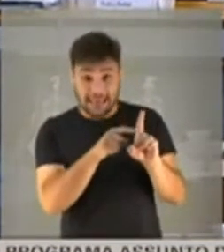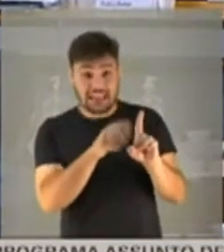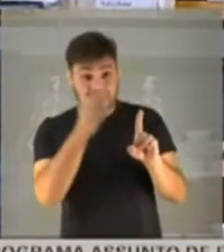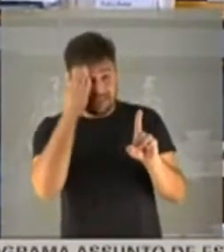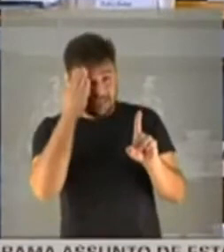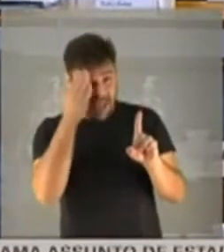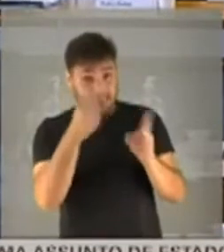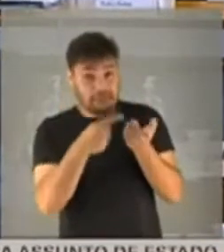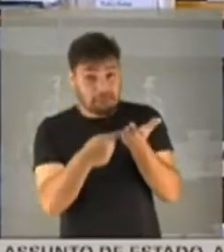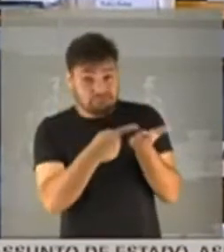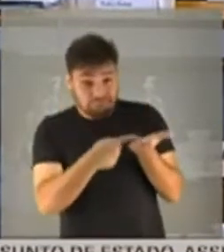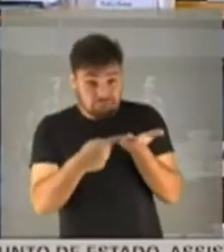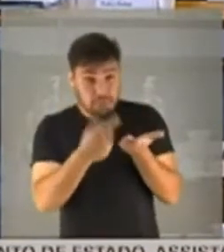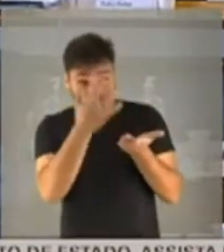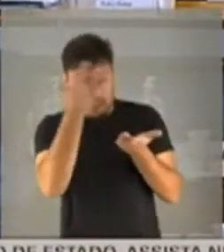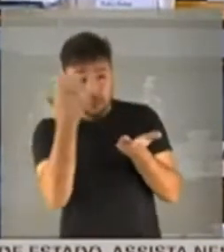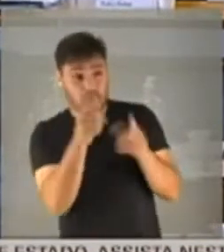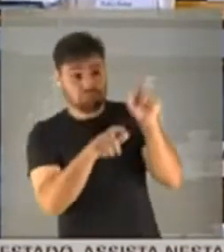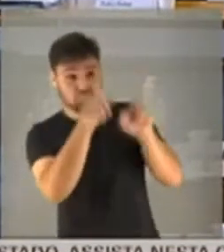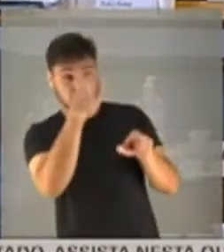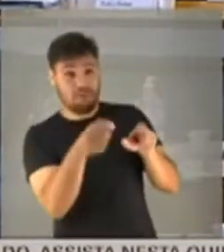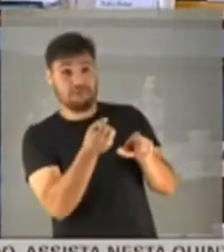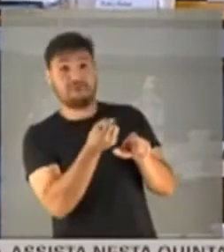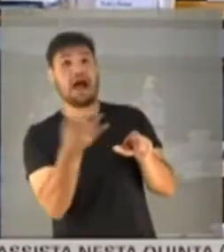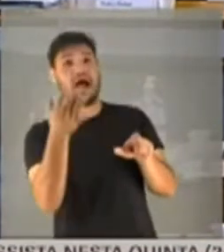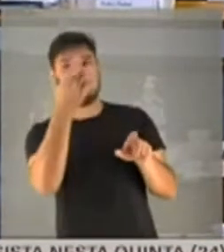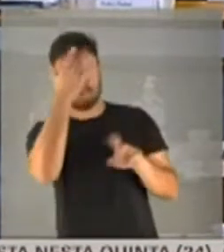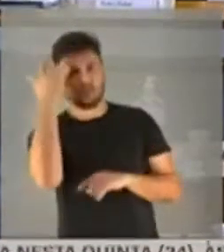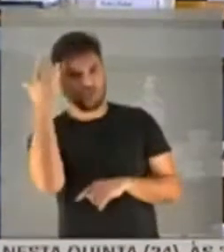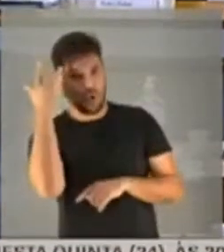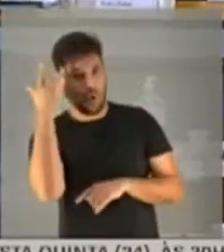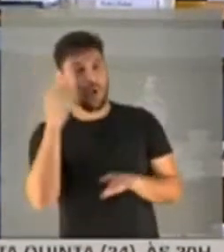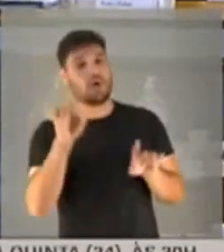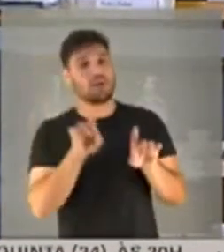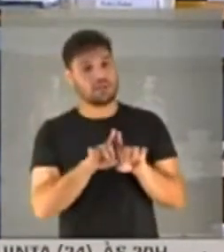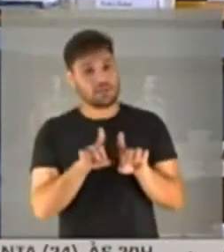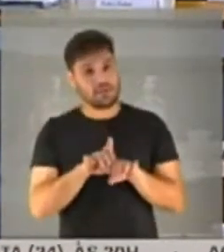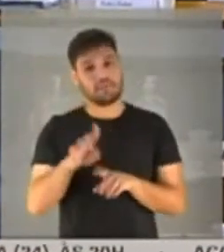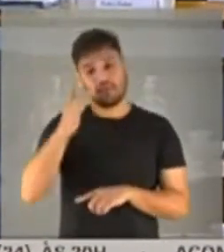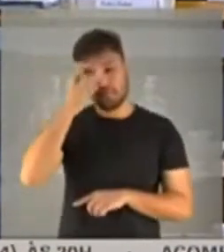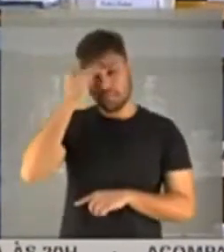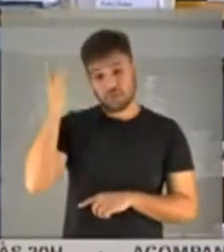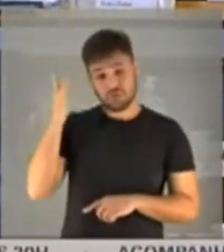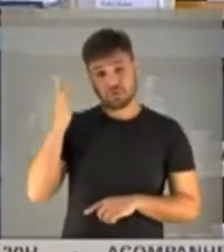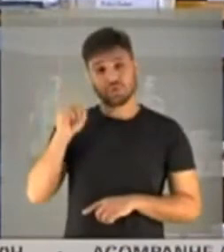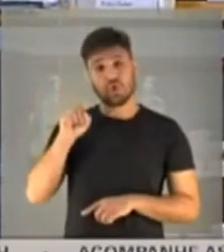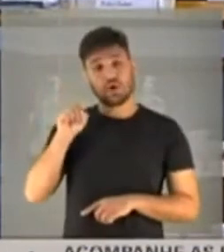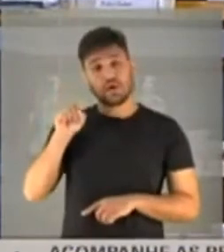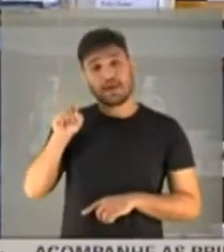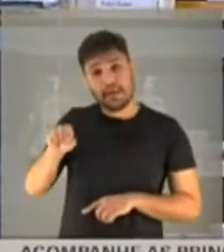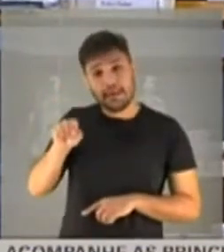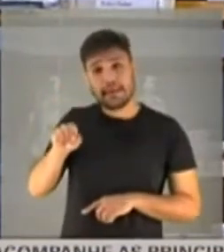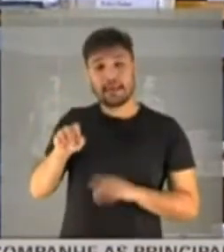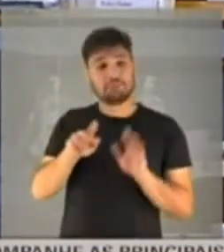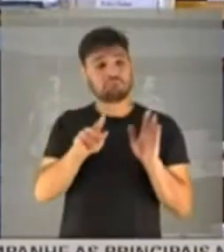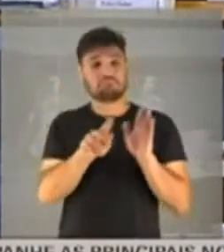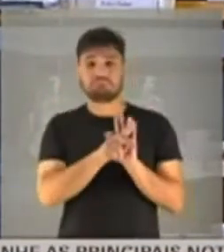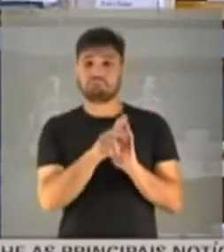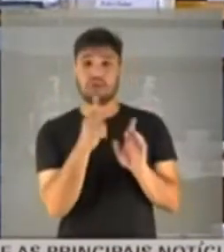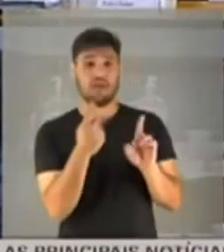se sabe, muita gente, muita gente, inclusive um atravessador, coincidentemente ele próprio,